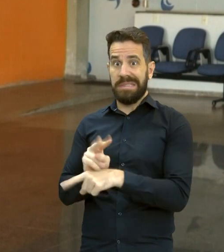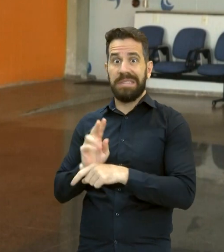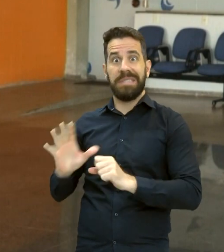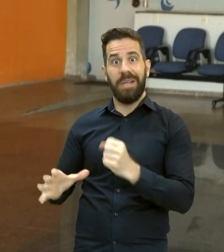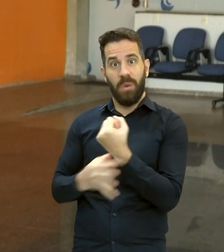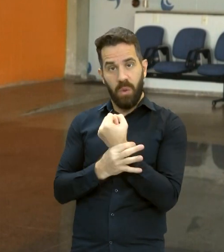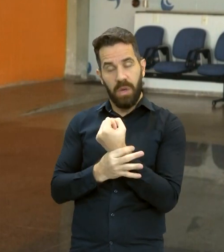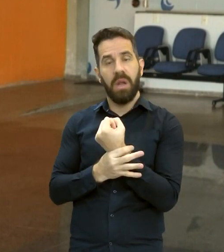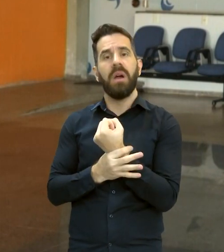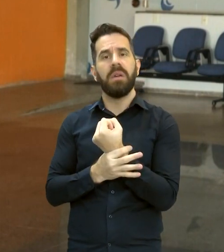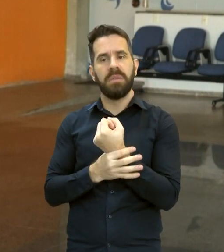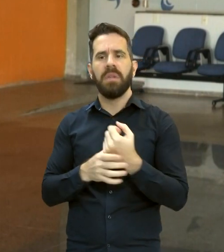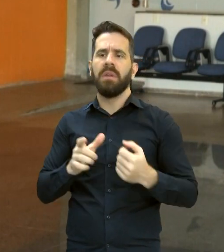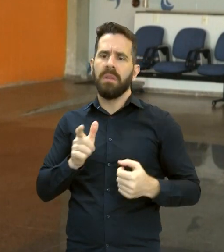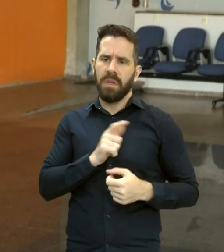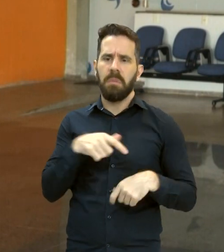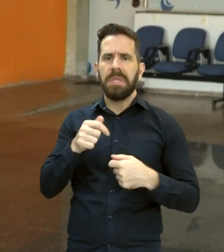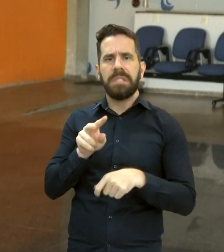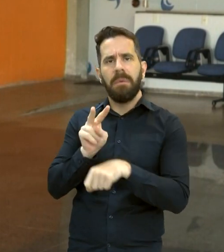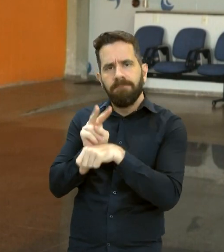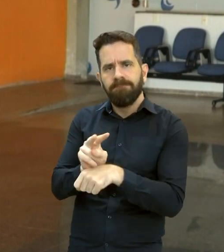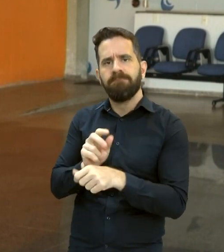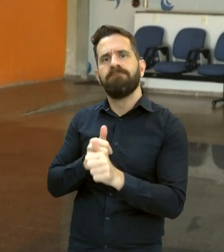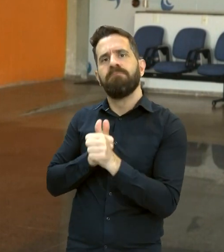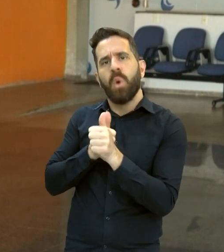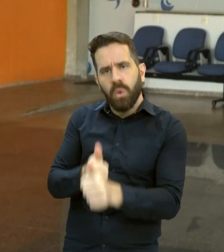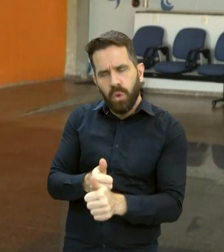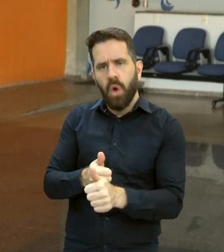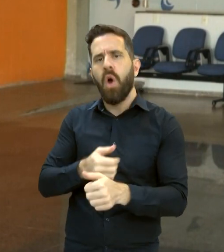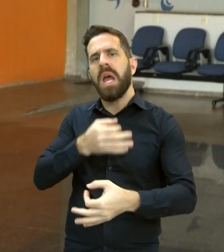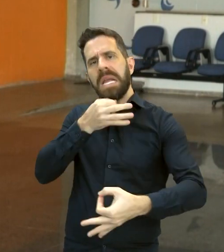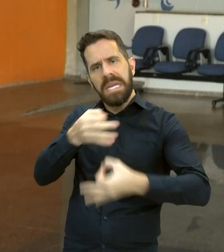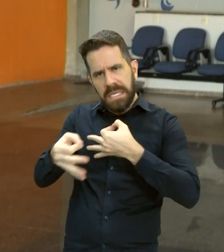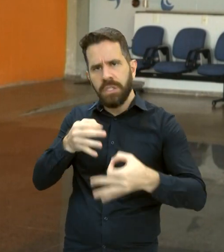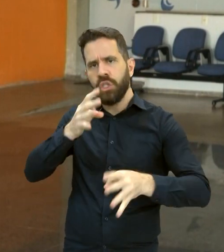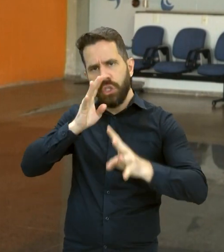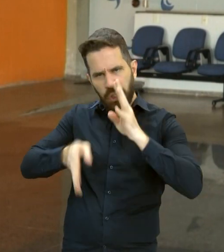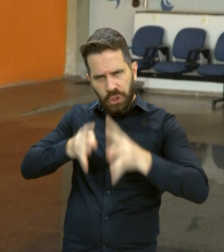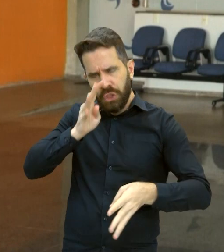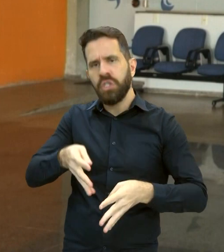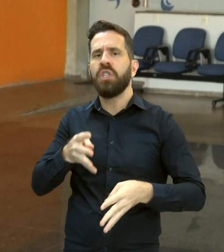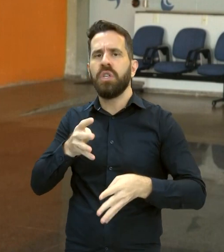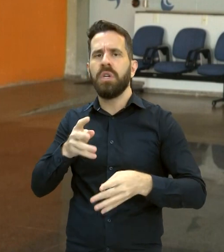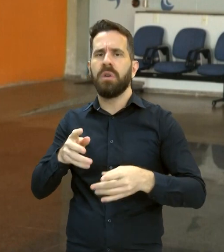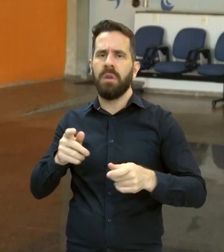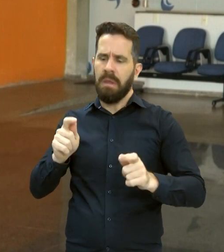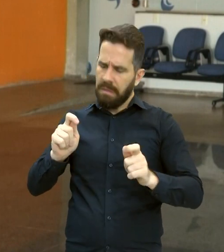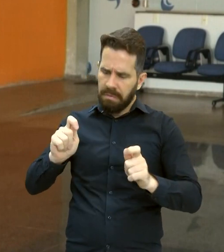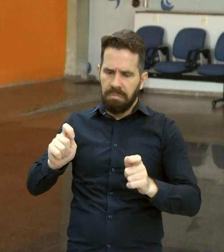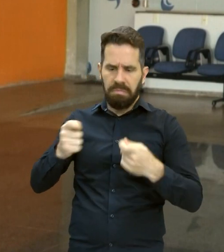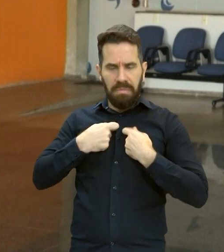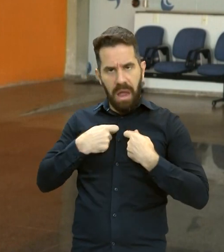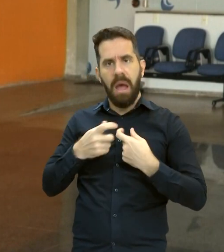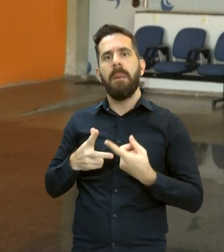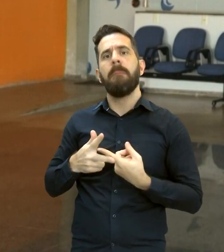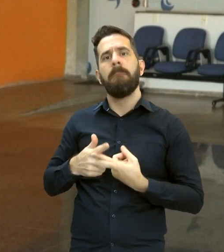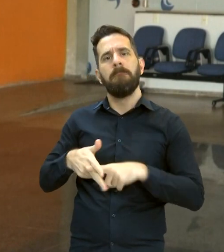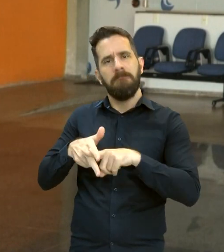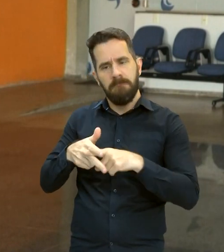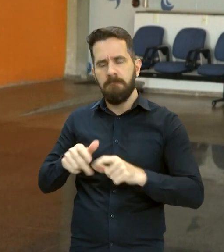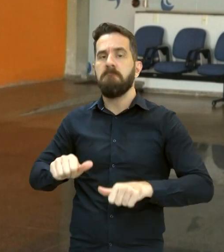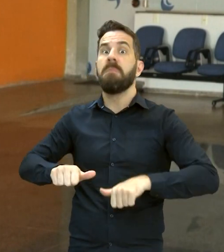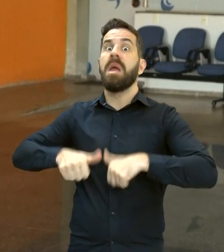monitore, critique, faça que a gente melhore, corrige, isso é fundamental para qualquer política e para a segurança,